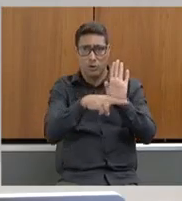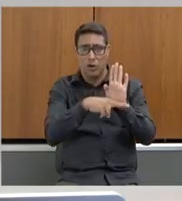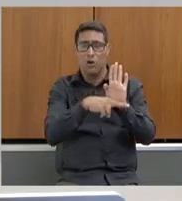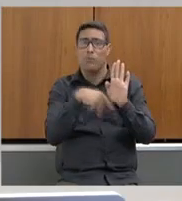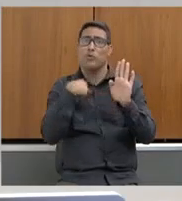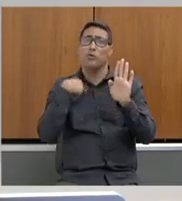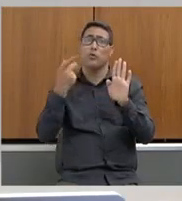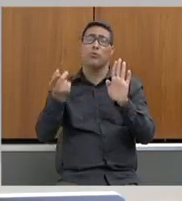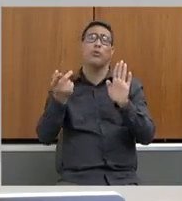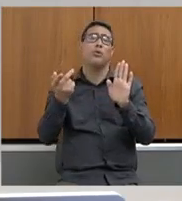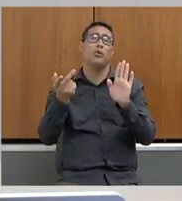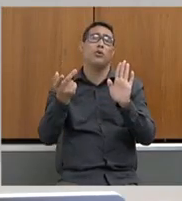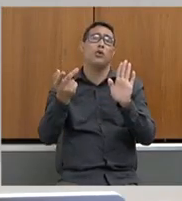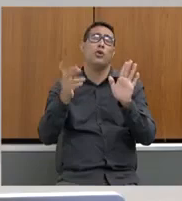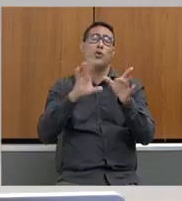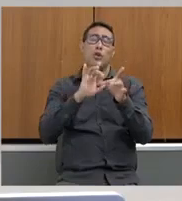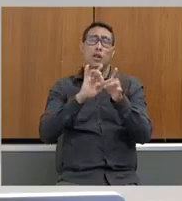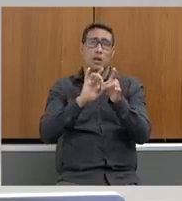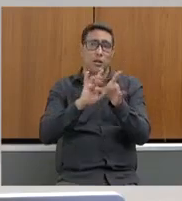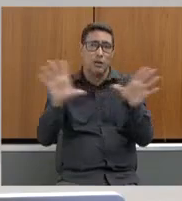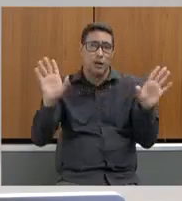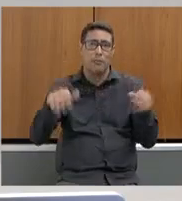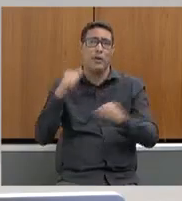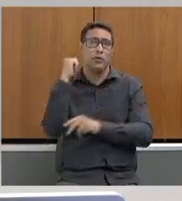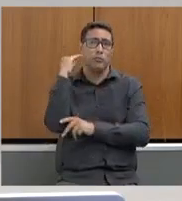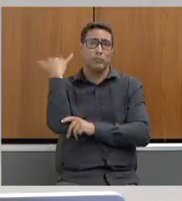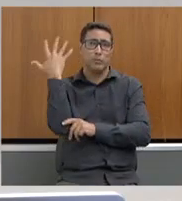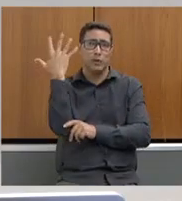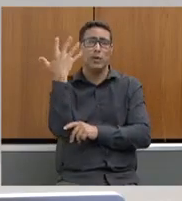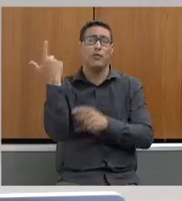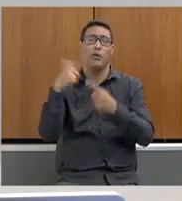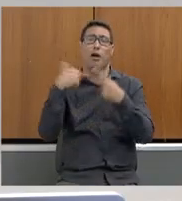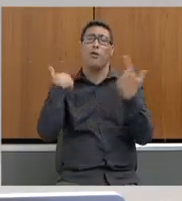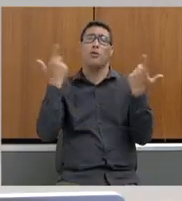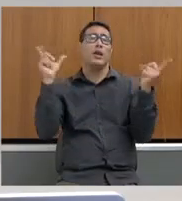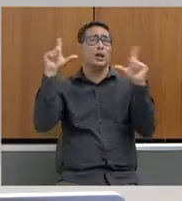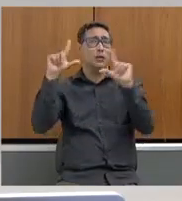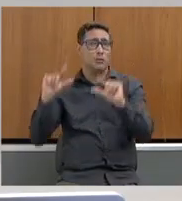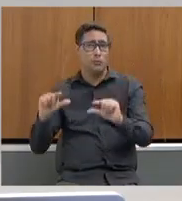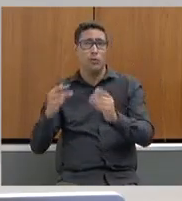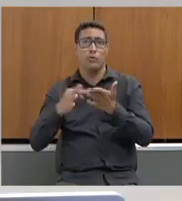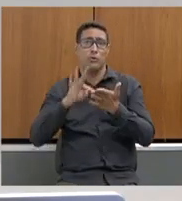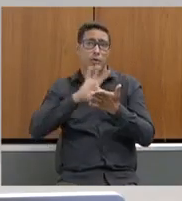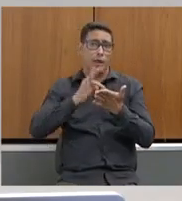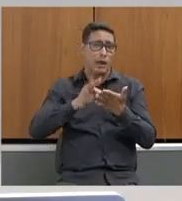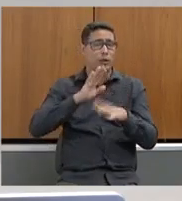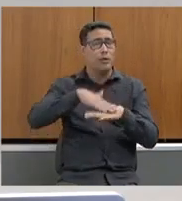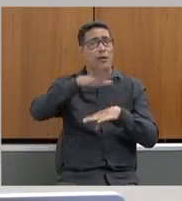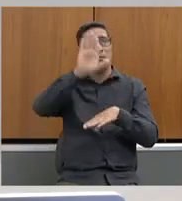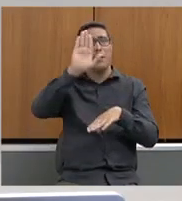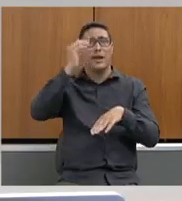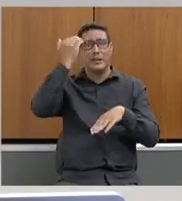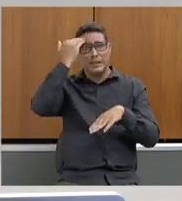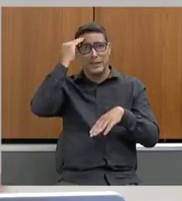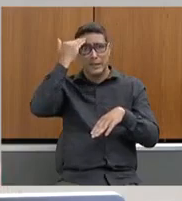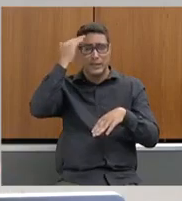ambiental um procedimento muito menos técnico e mais interpretativo,